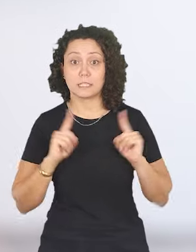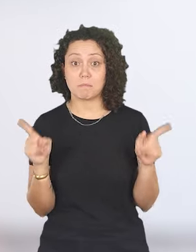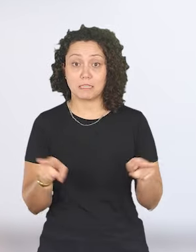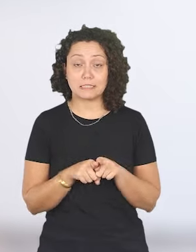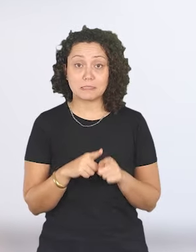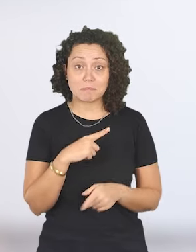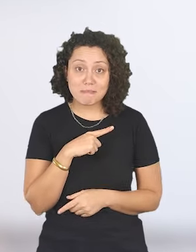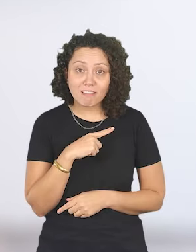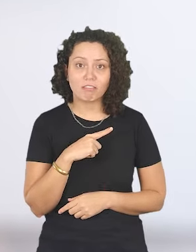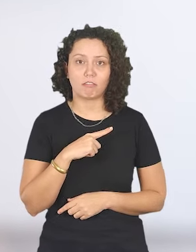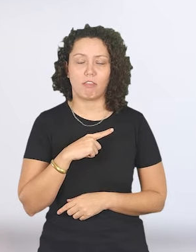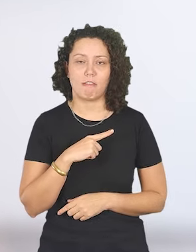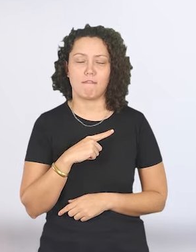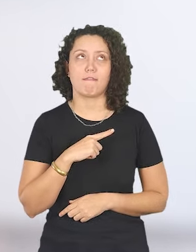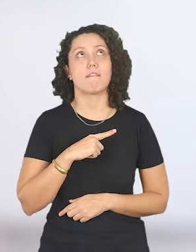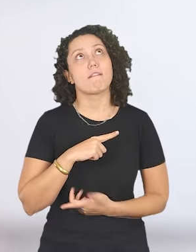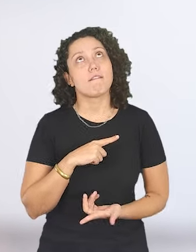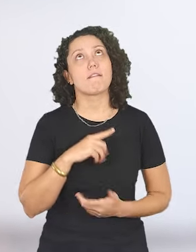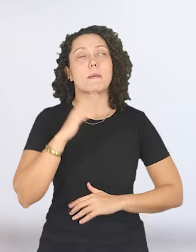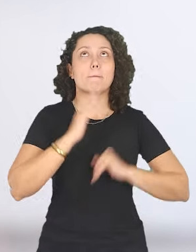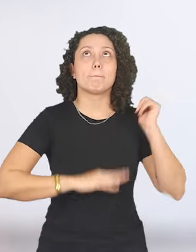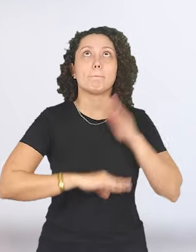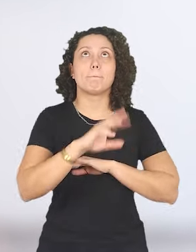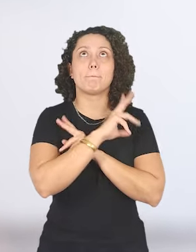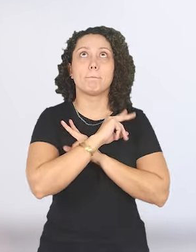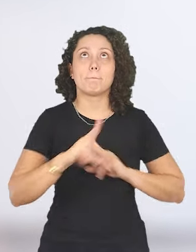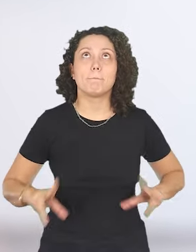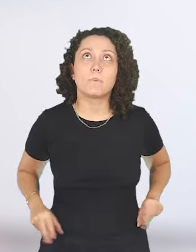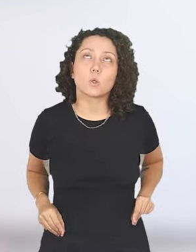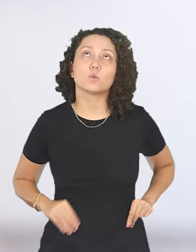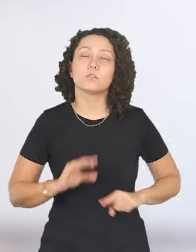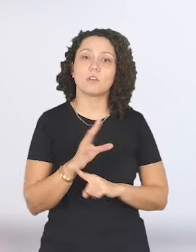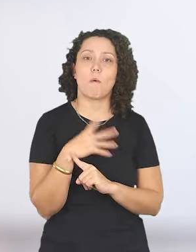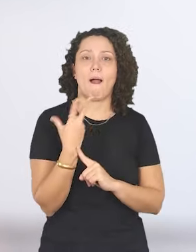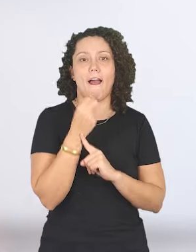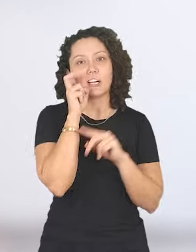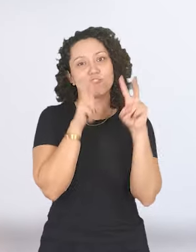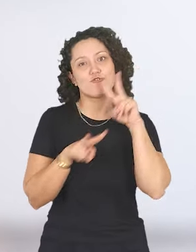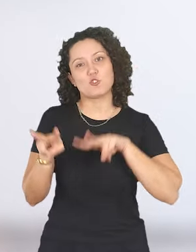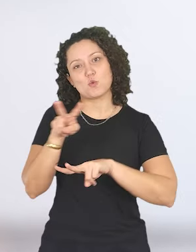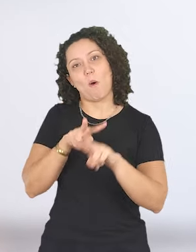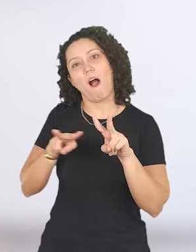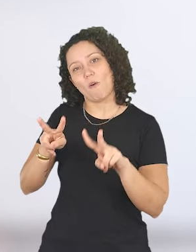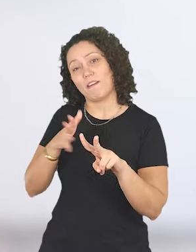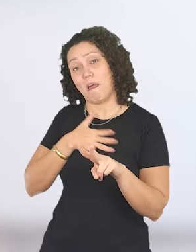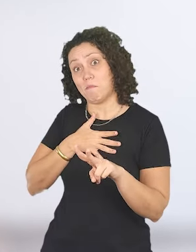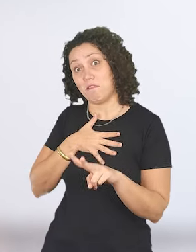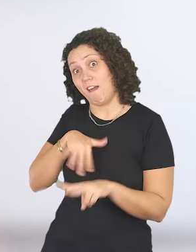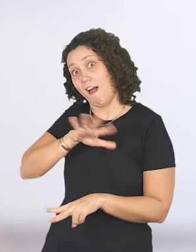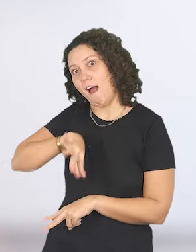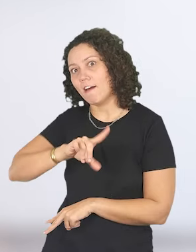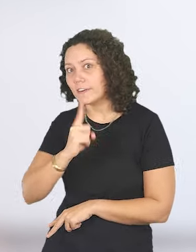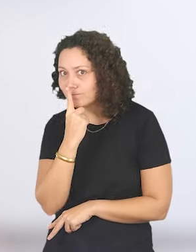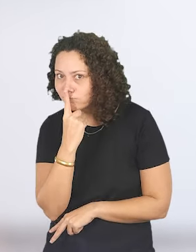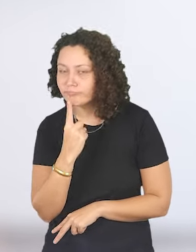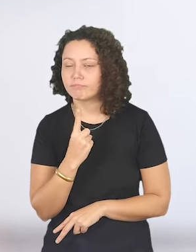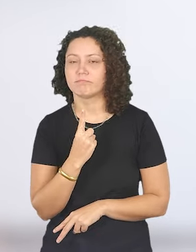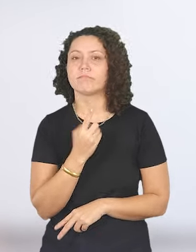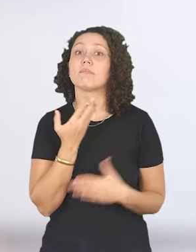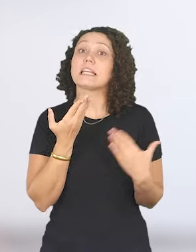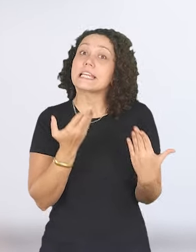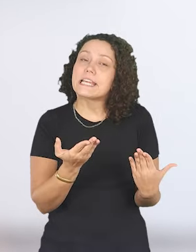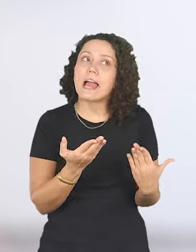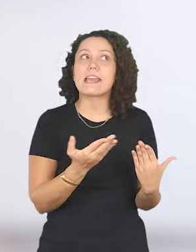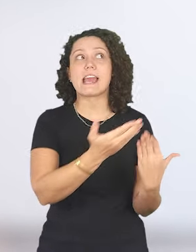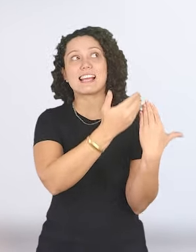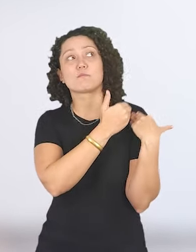mas tem também o produtor das artes visuais, que é onde eu atuo. e a função do